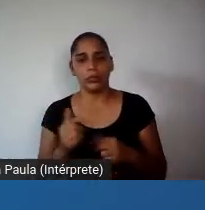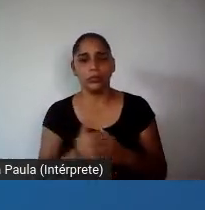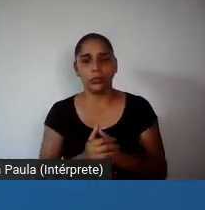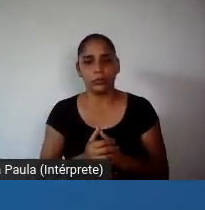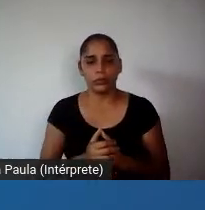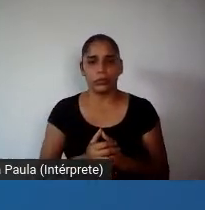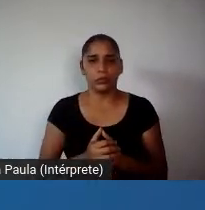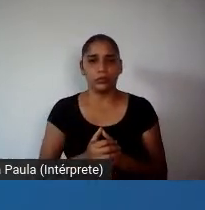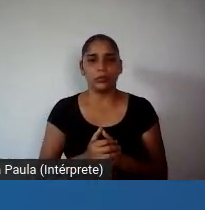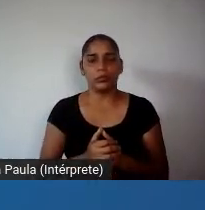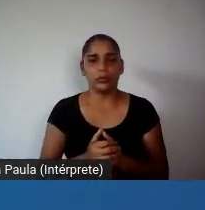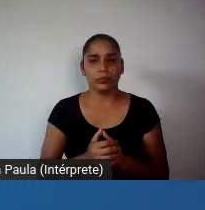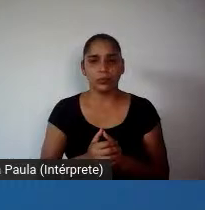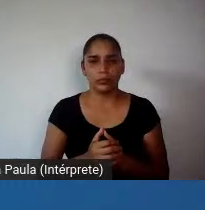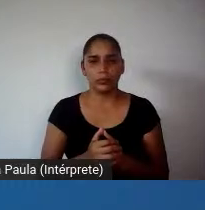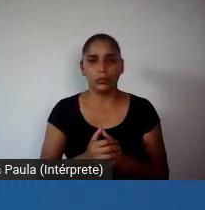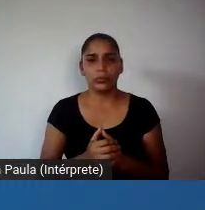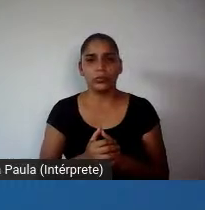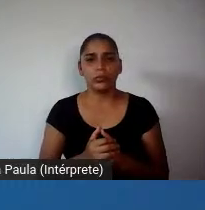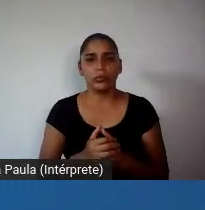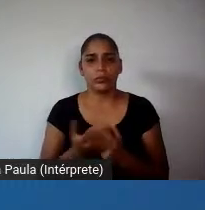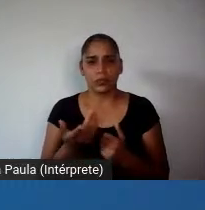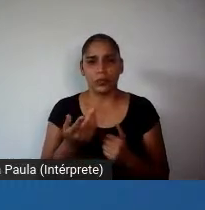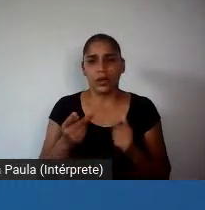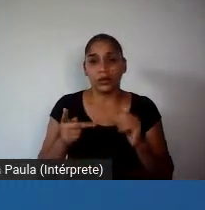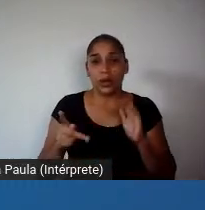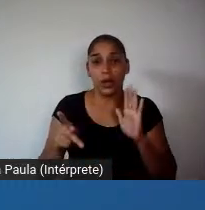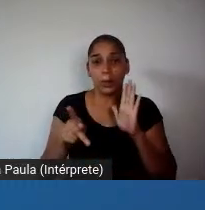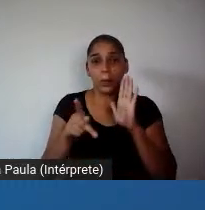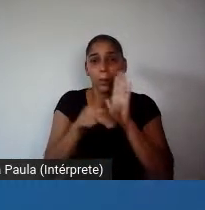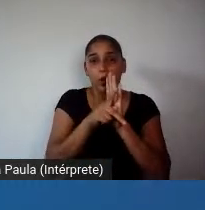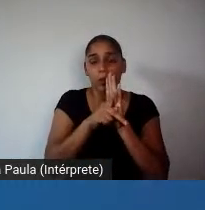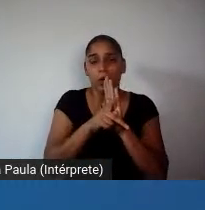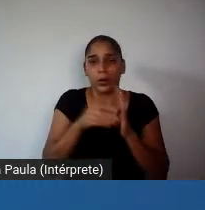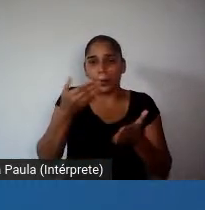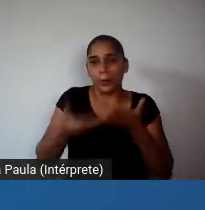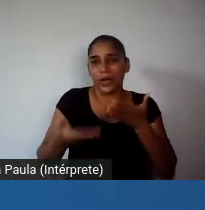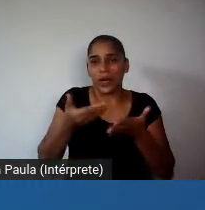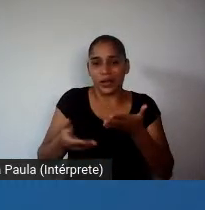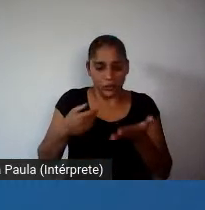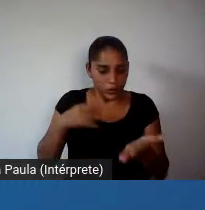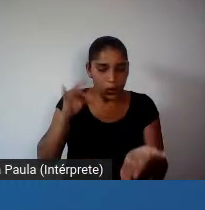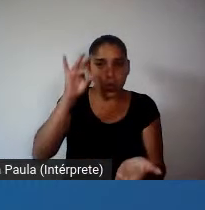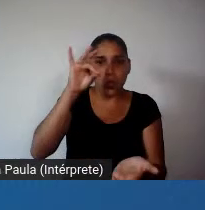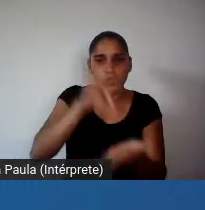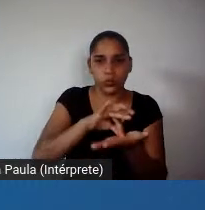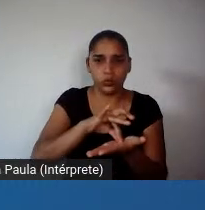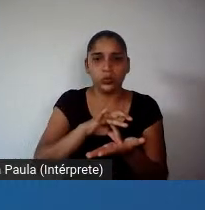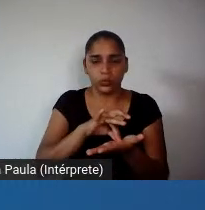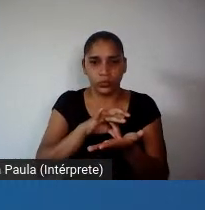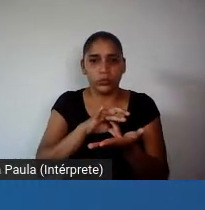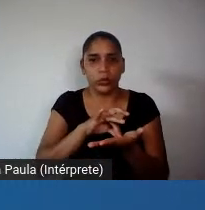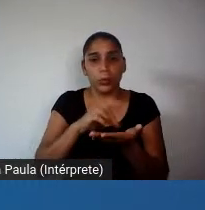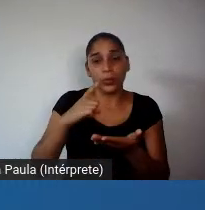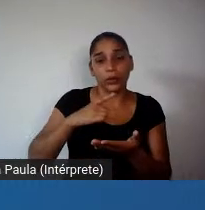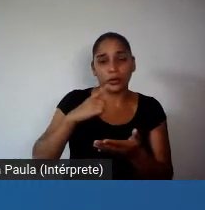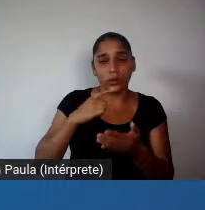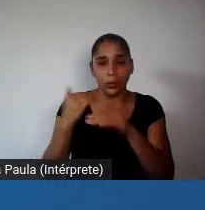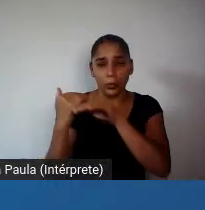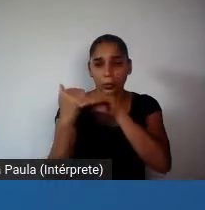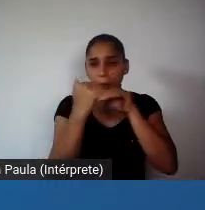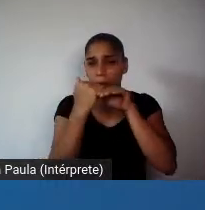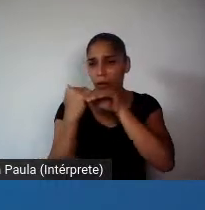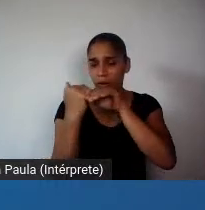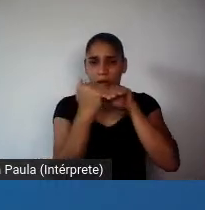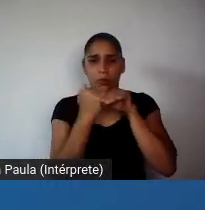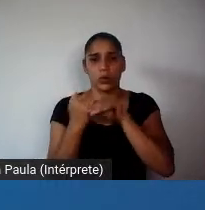da sua própria perda de legitimidade e autodestruição. Porque há um parâmetro único, né,